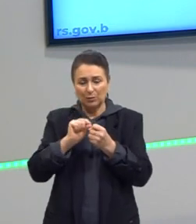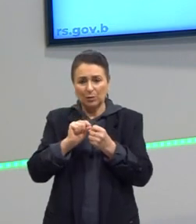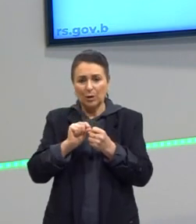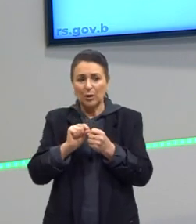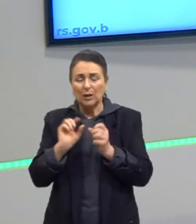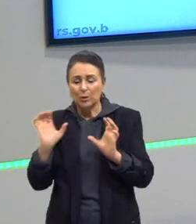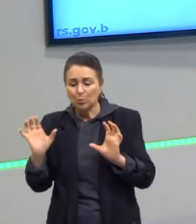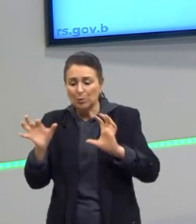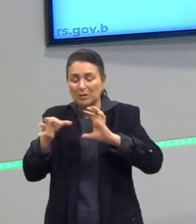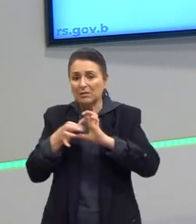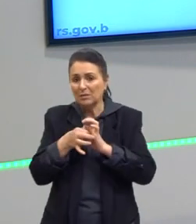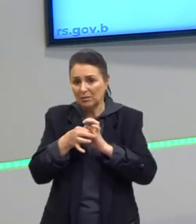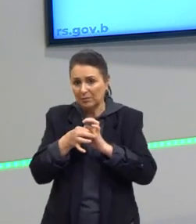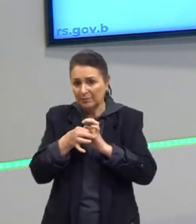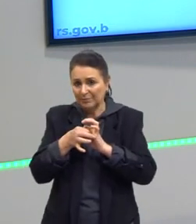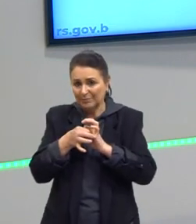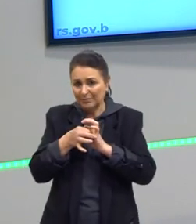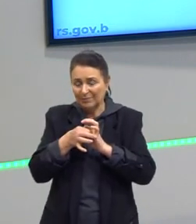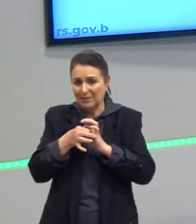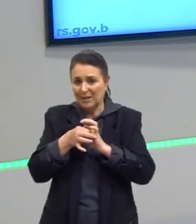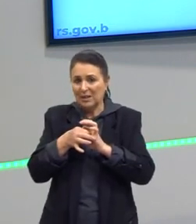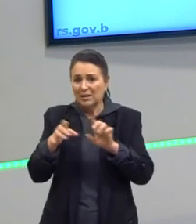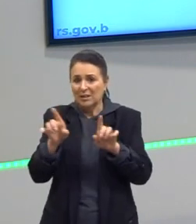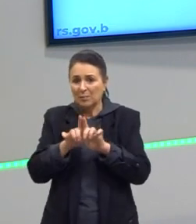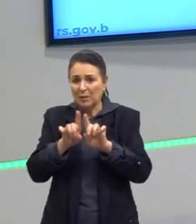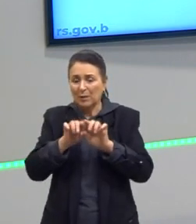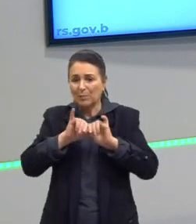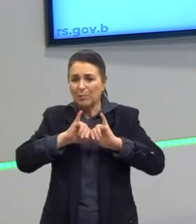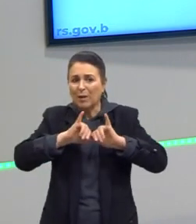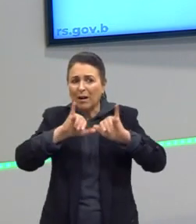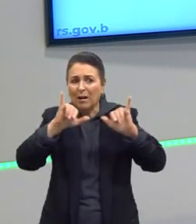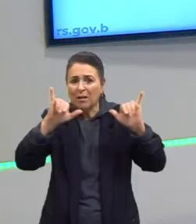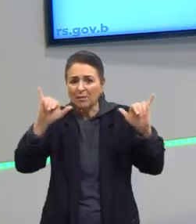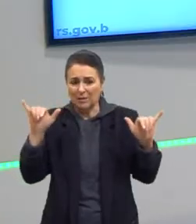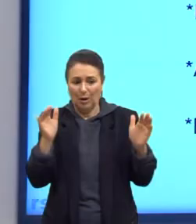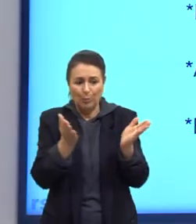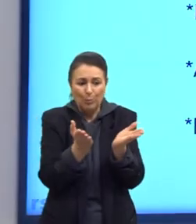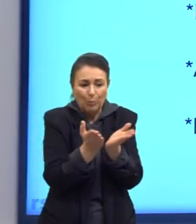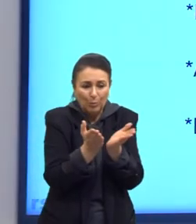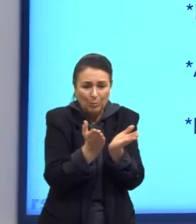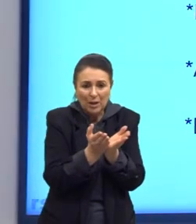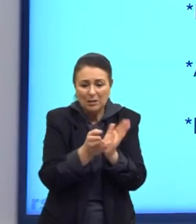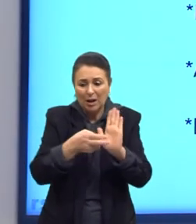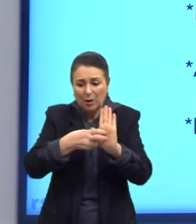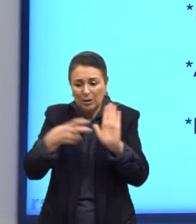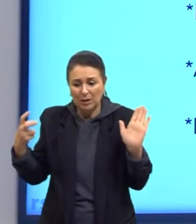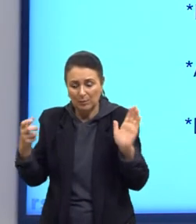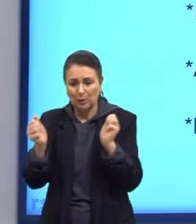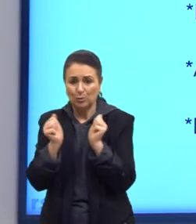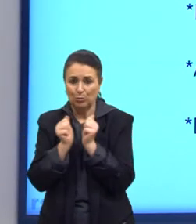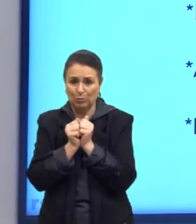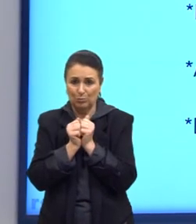liga-se, dá uma intencionalidade, ligação entre a pobreza e a criminalidade.